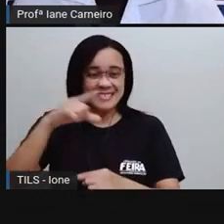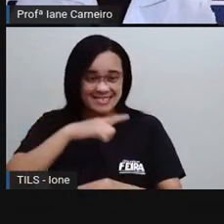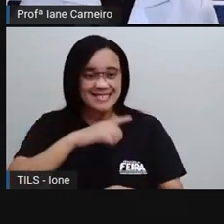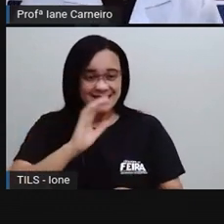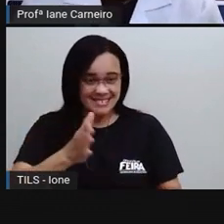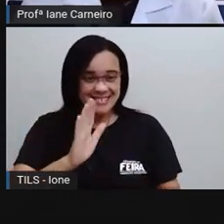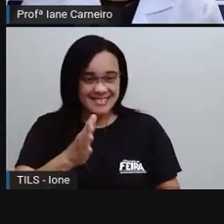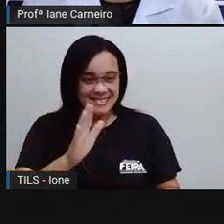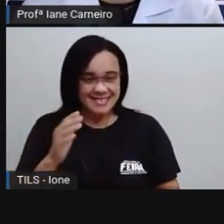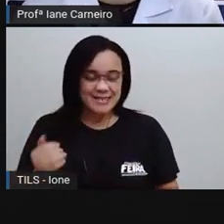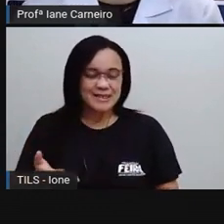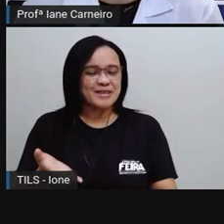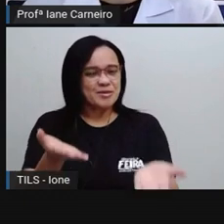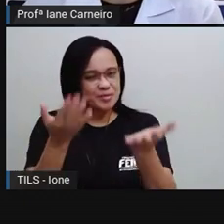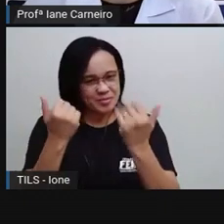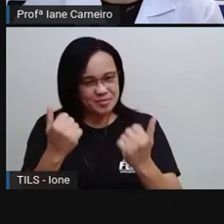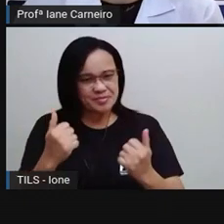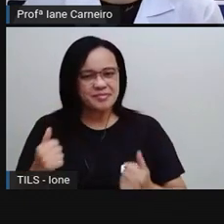Então vamos lá.